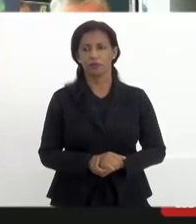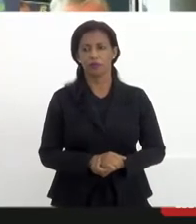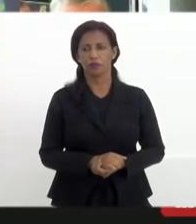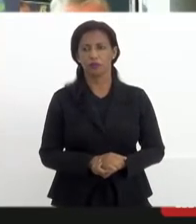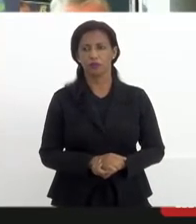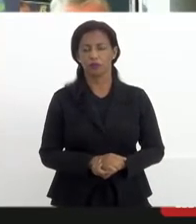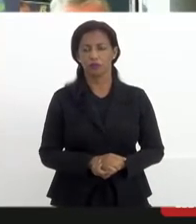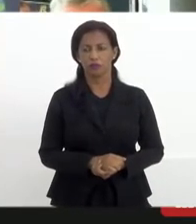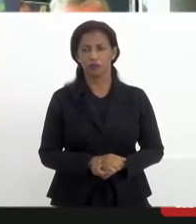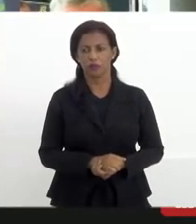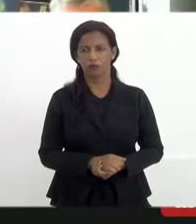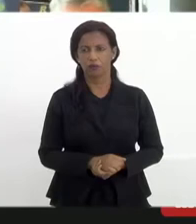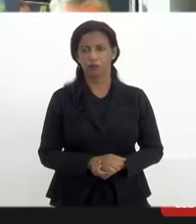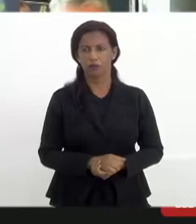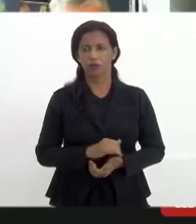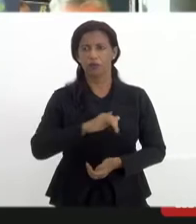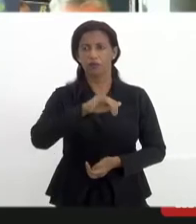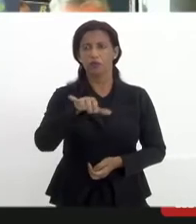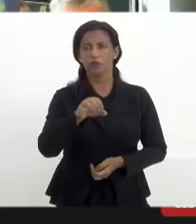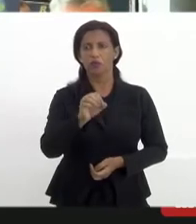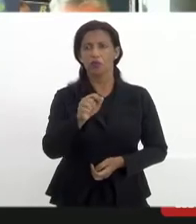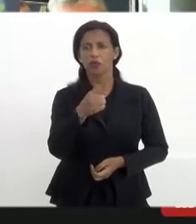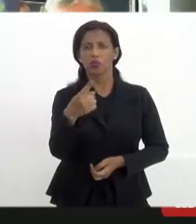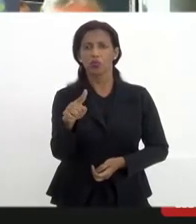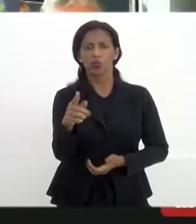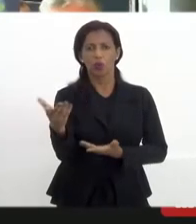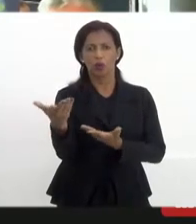João? João se encontra na sala.